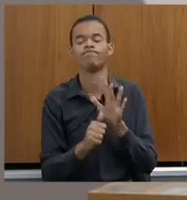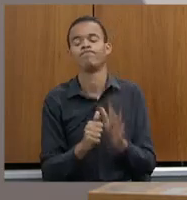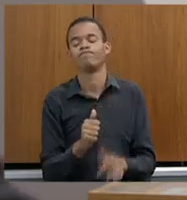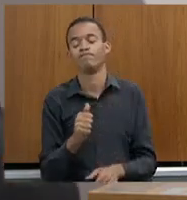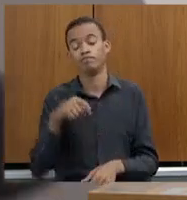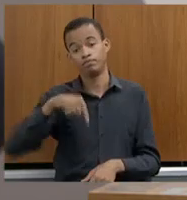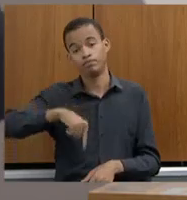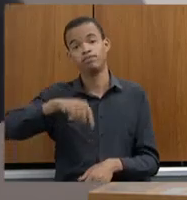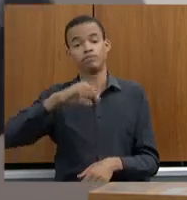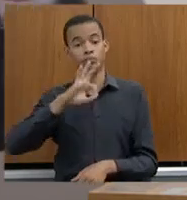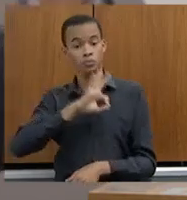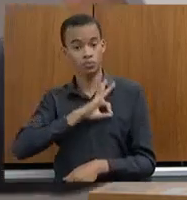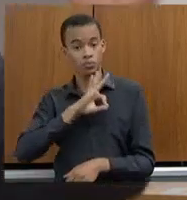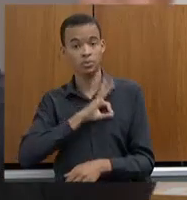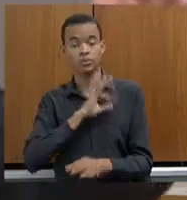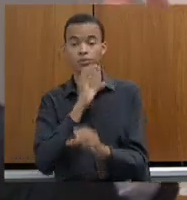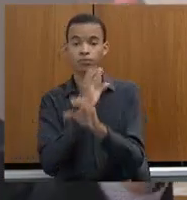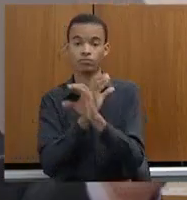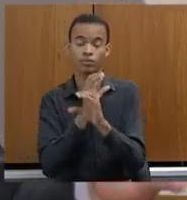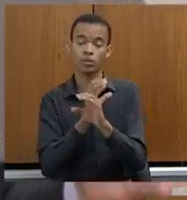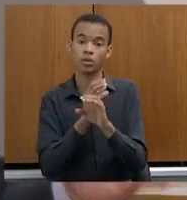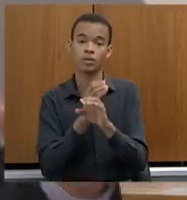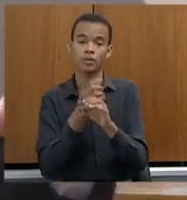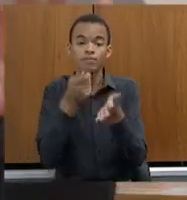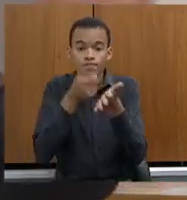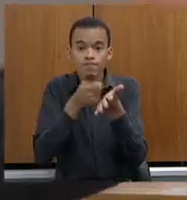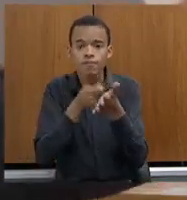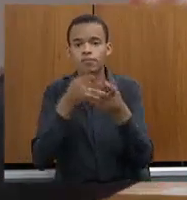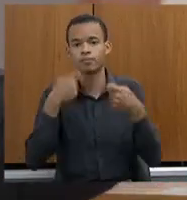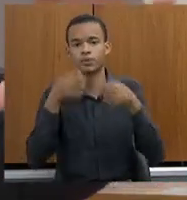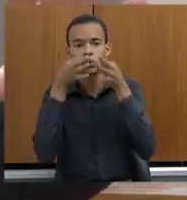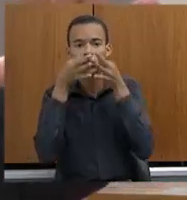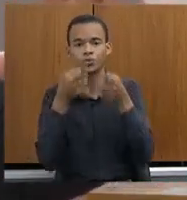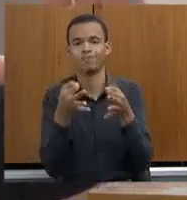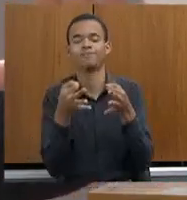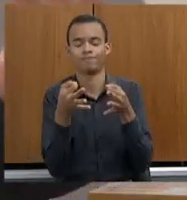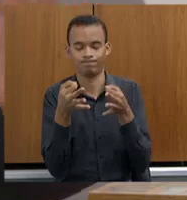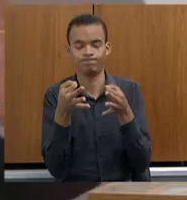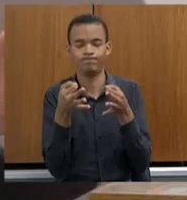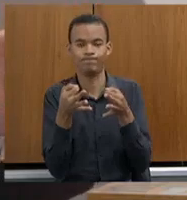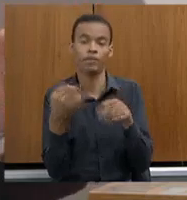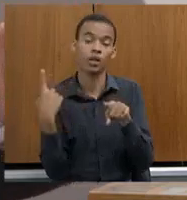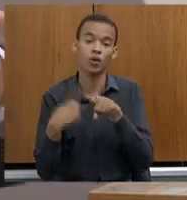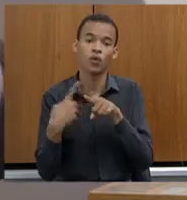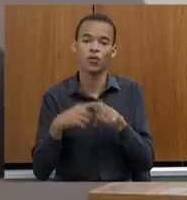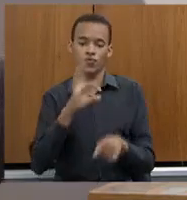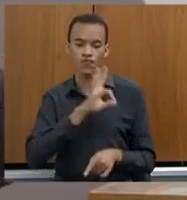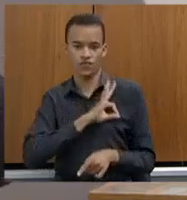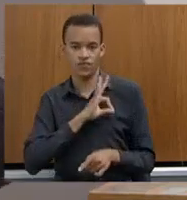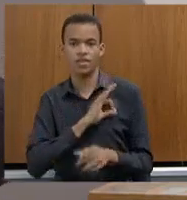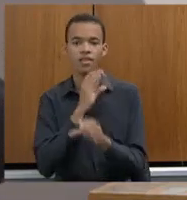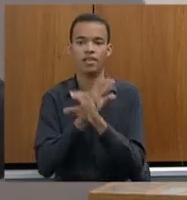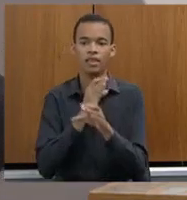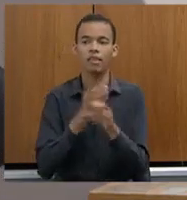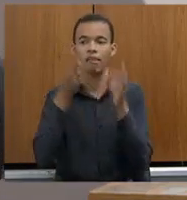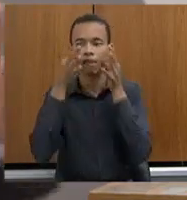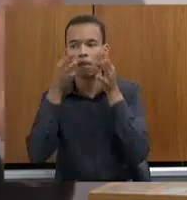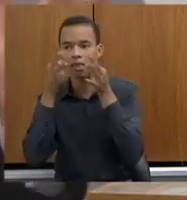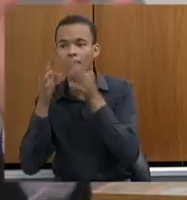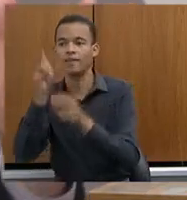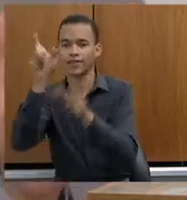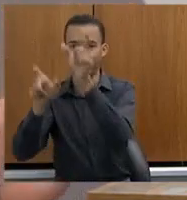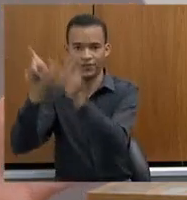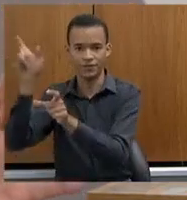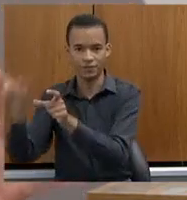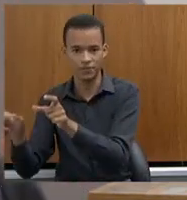Olha o esquema que se armou. A Polícia Civil prendeu muita gente, está ouvindo muita gente, mas quanto é que está